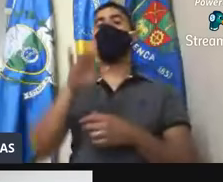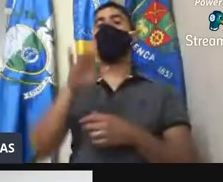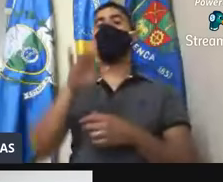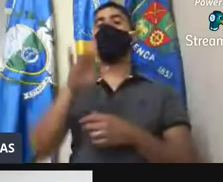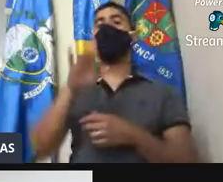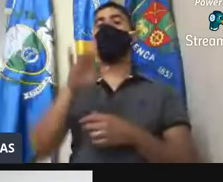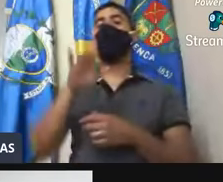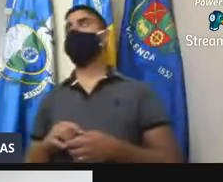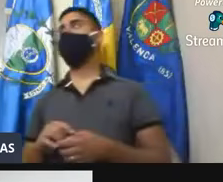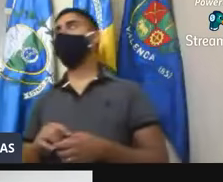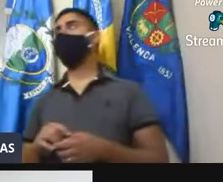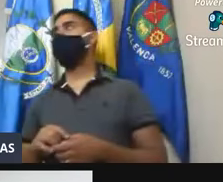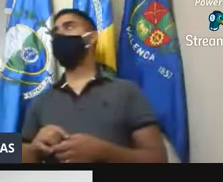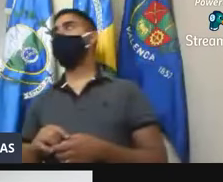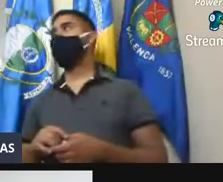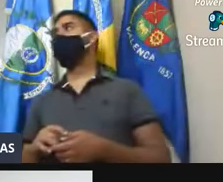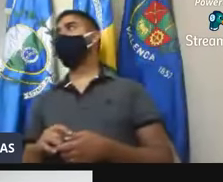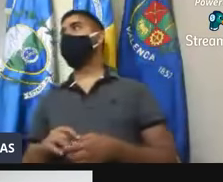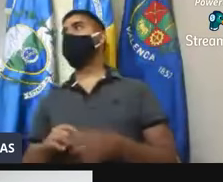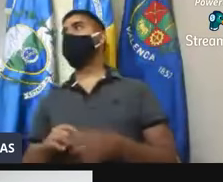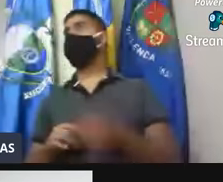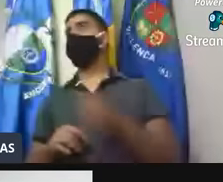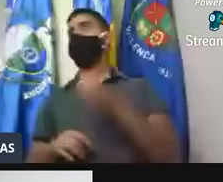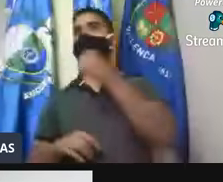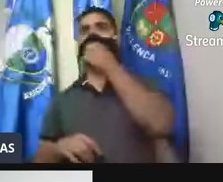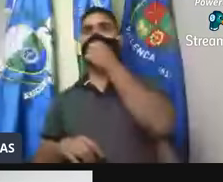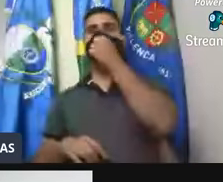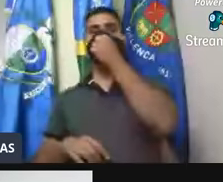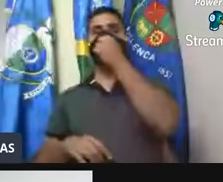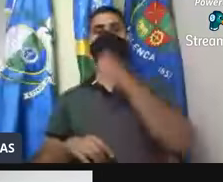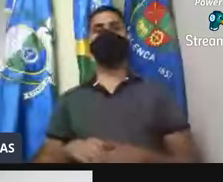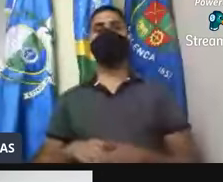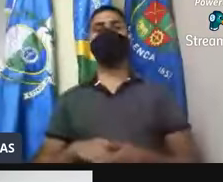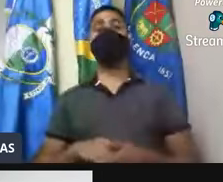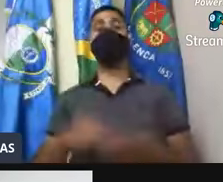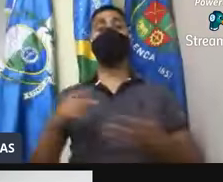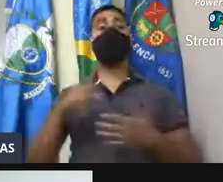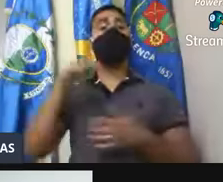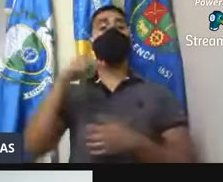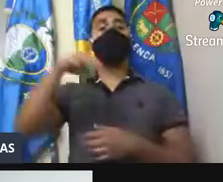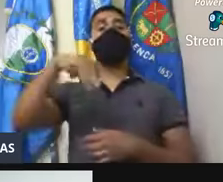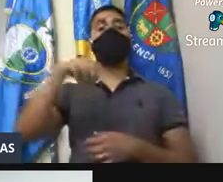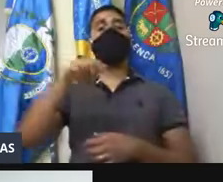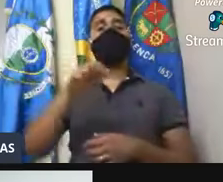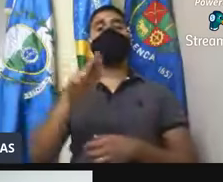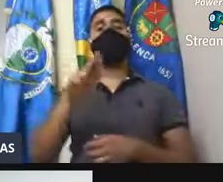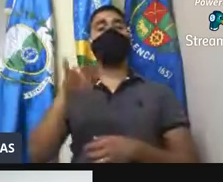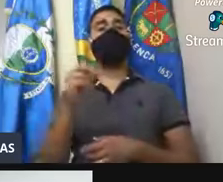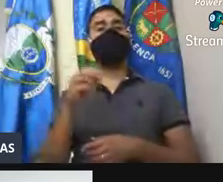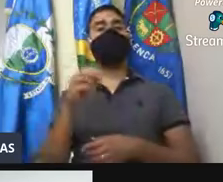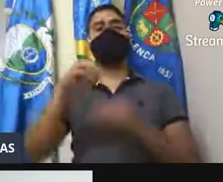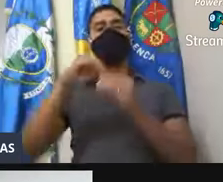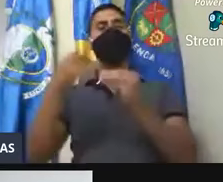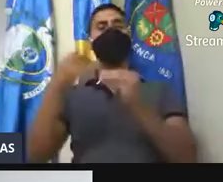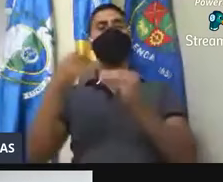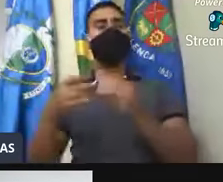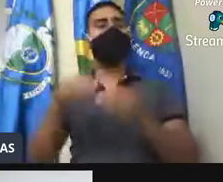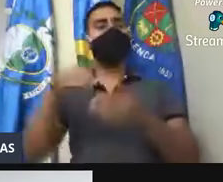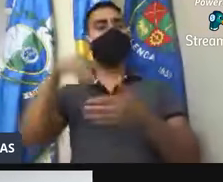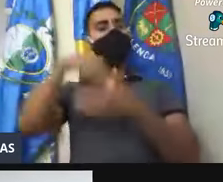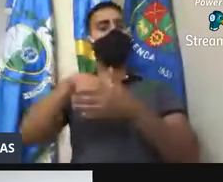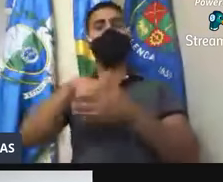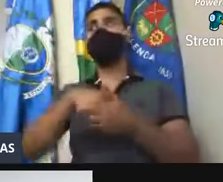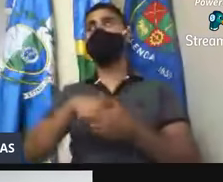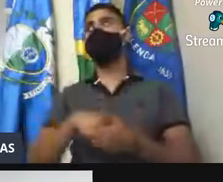Marquinhos da Saúde vai justificar o seu voto no projeto do vereador David Barbosa no Guilherme.